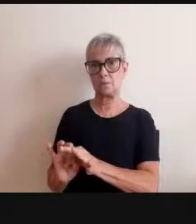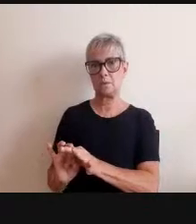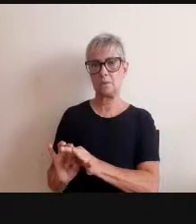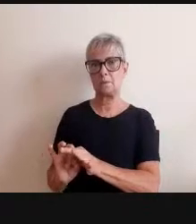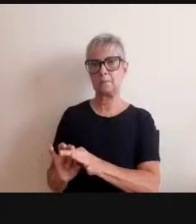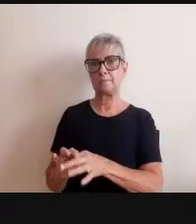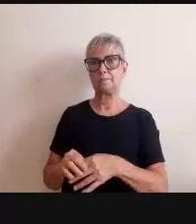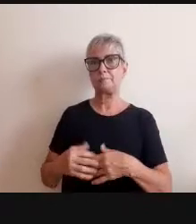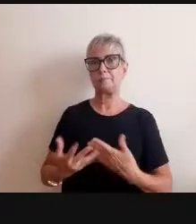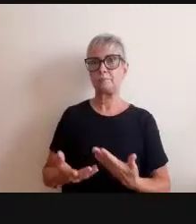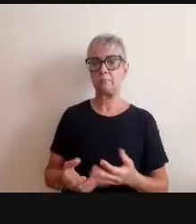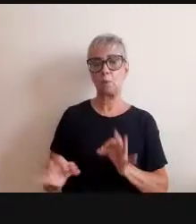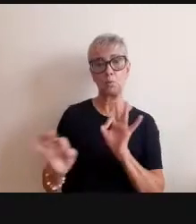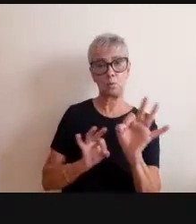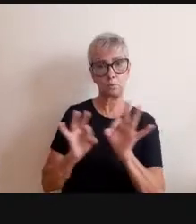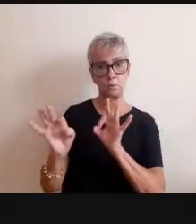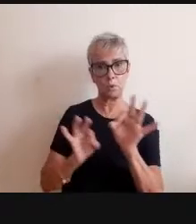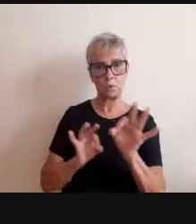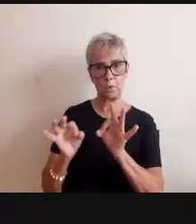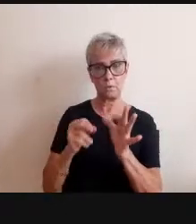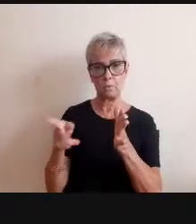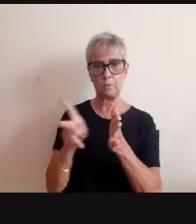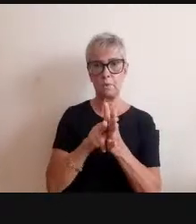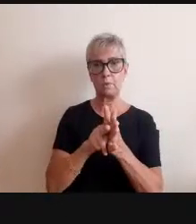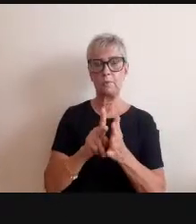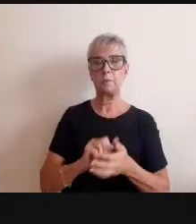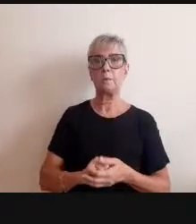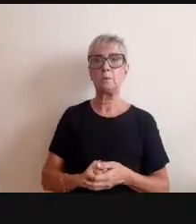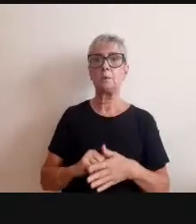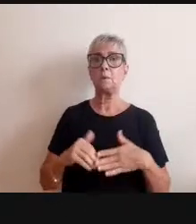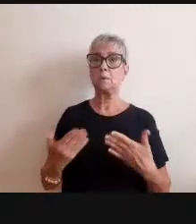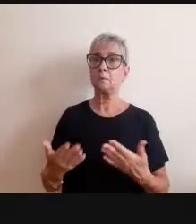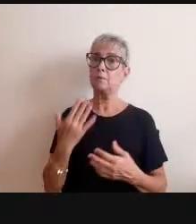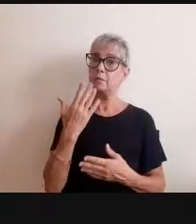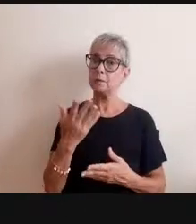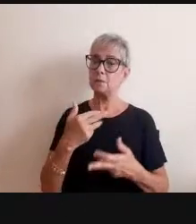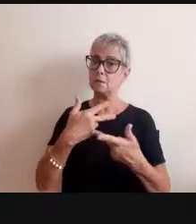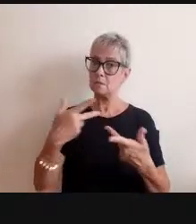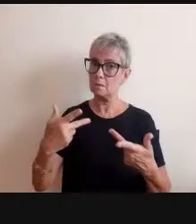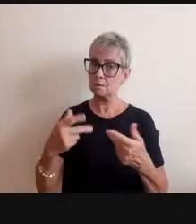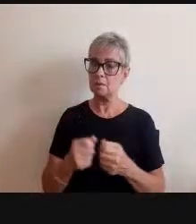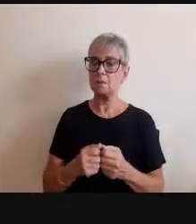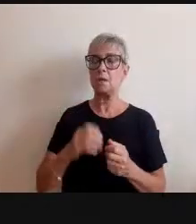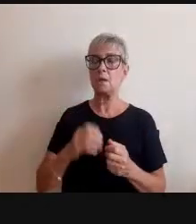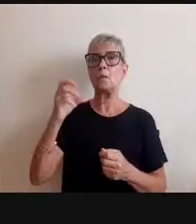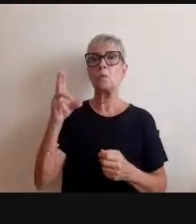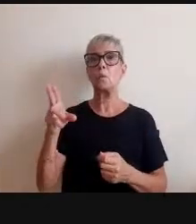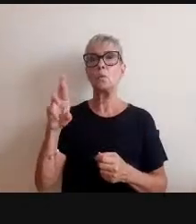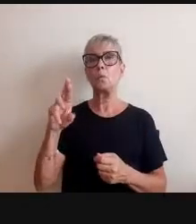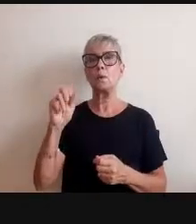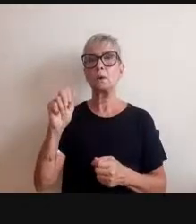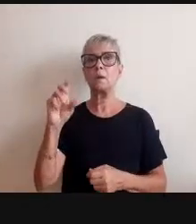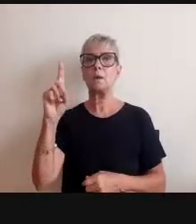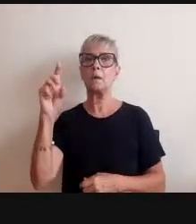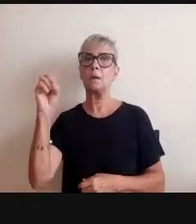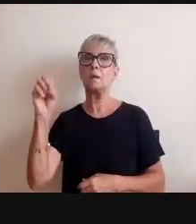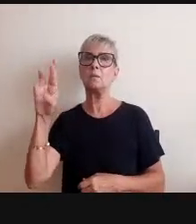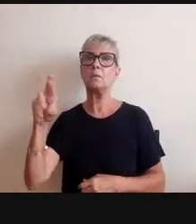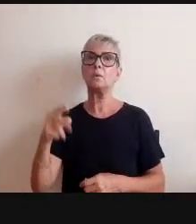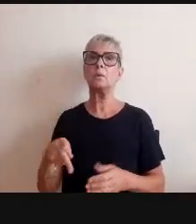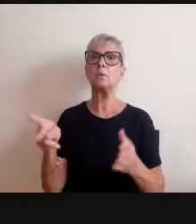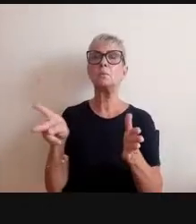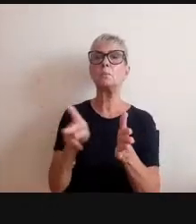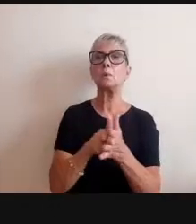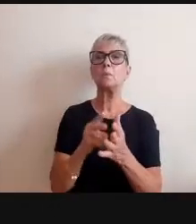de um projeto específico. Então, diante disso, eu considero o curador e a curadora como parte de um